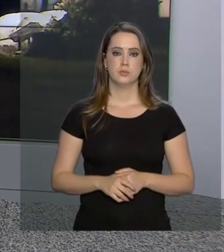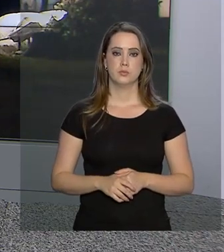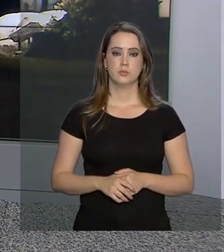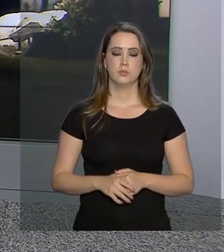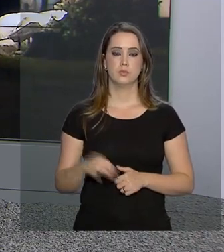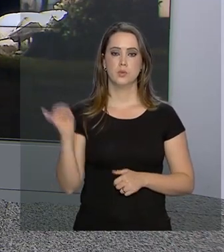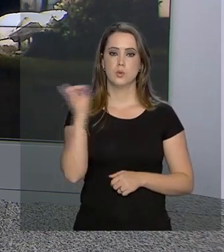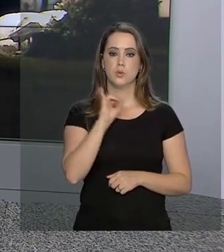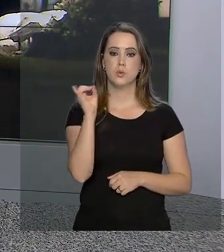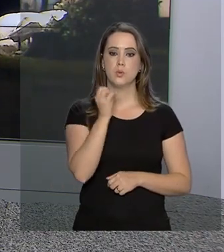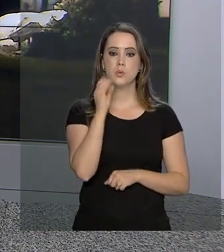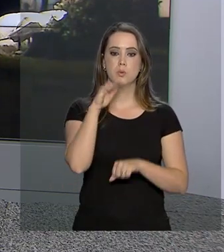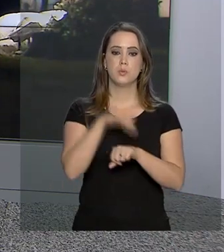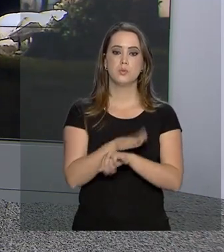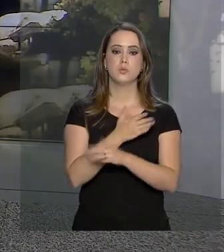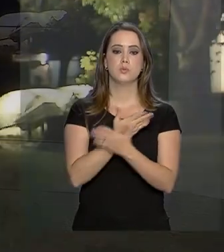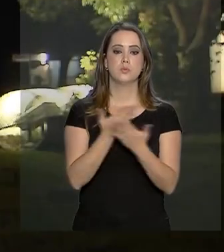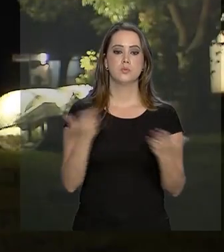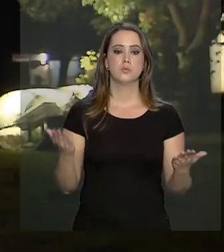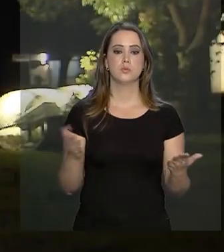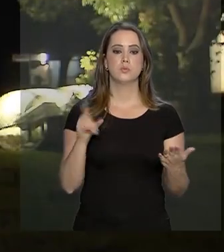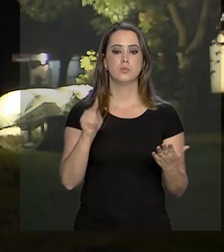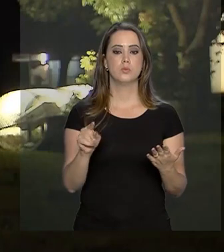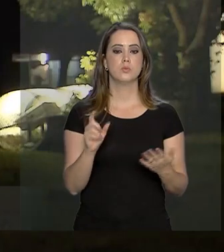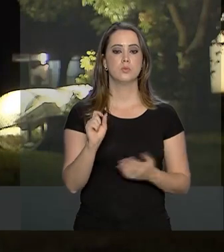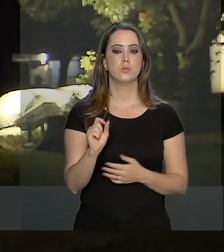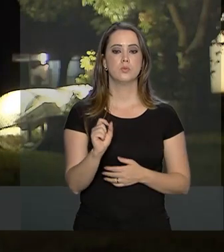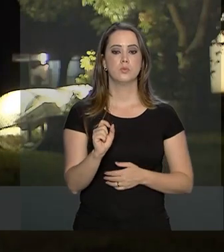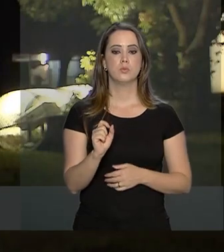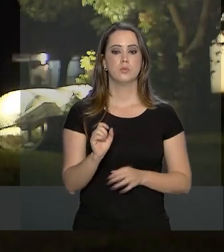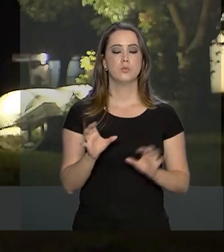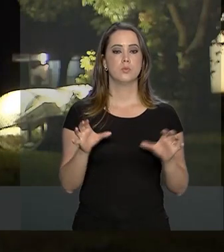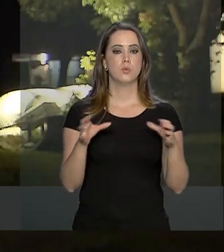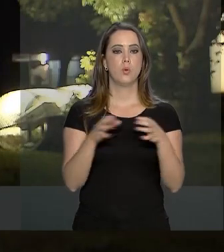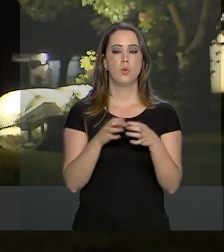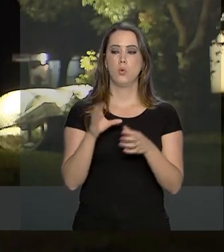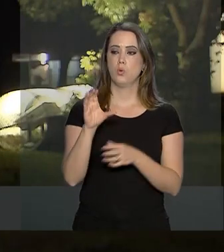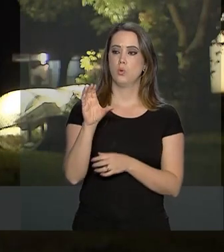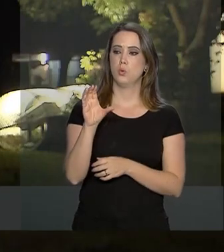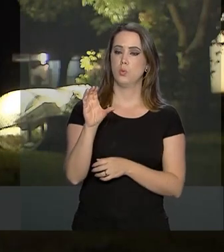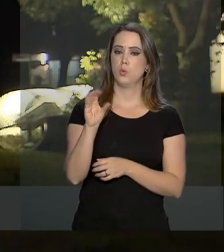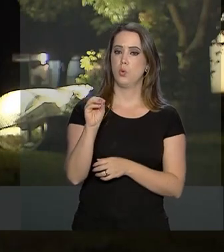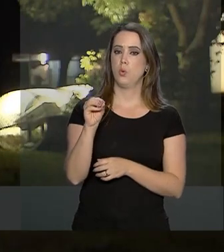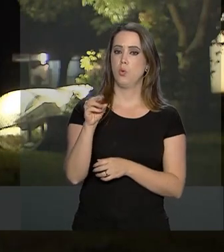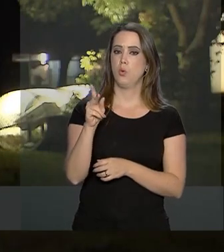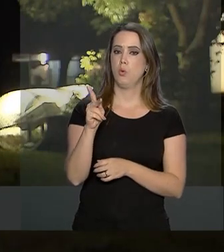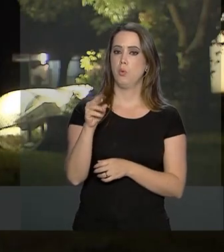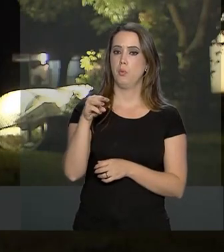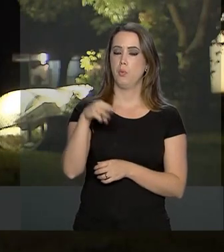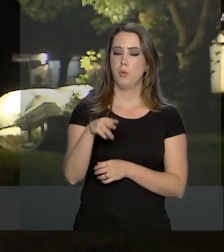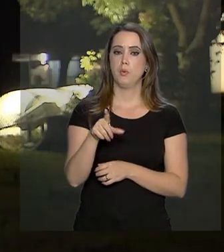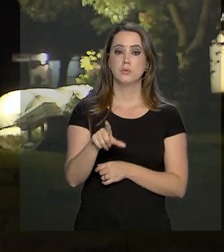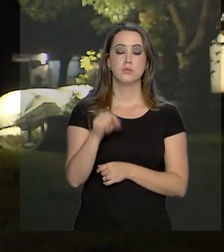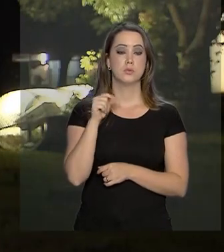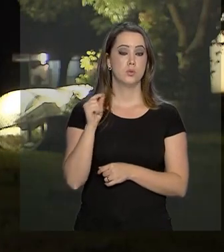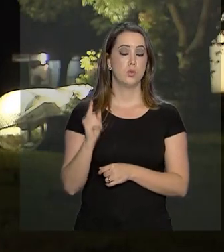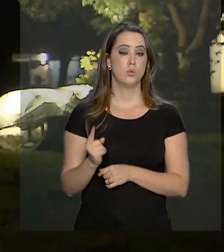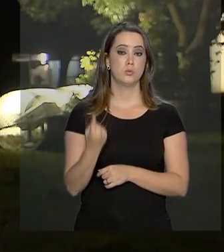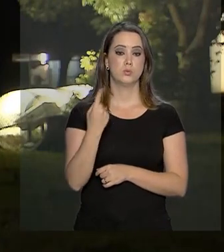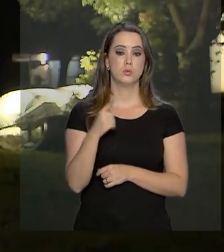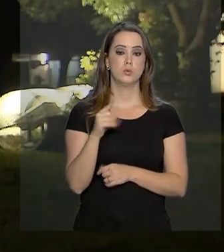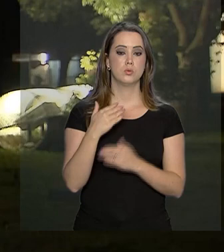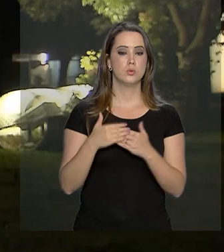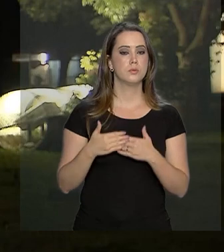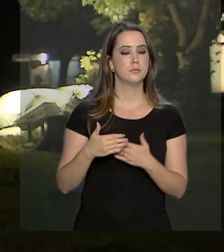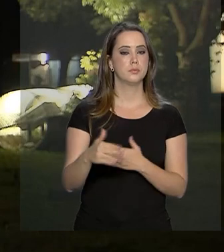Oi, Alessandra, boa noite para você, boa noite a todos. O Copom decidiu, por unanimidade, na reunião de hoje, de